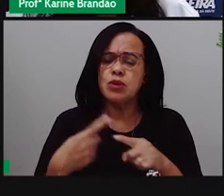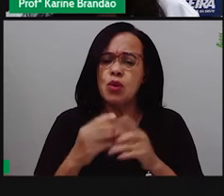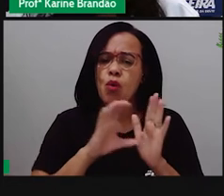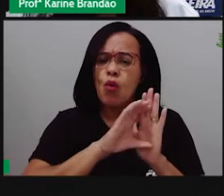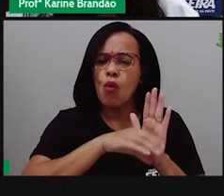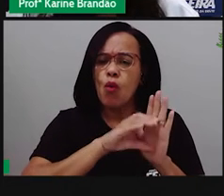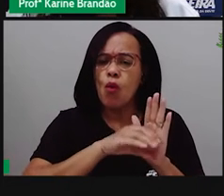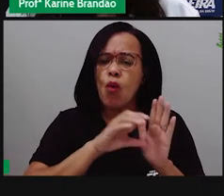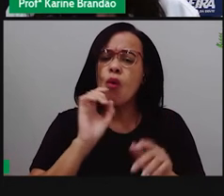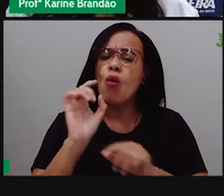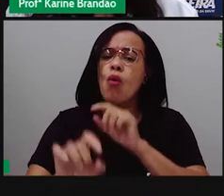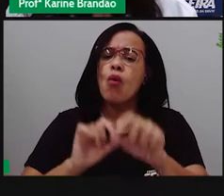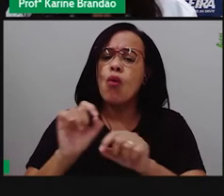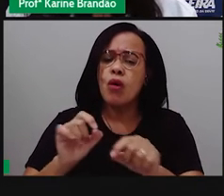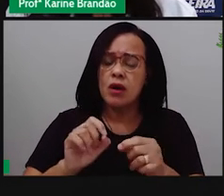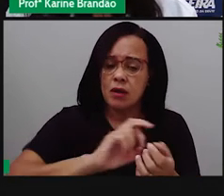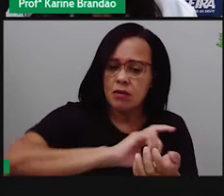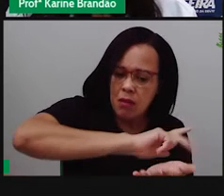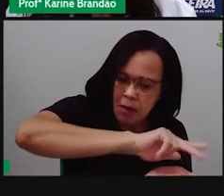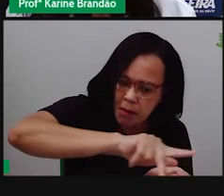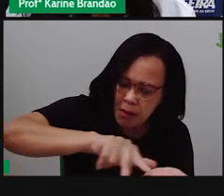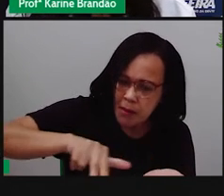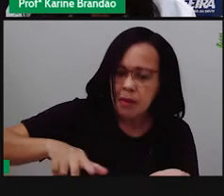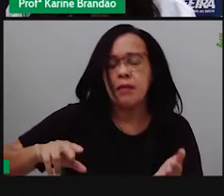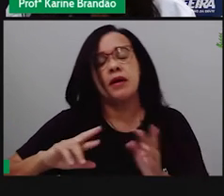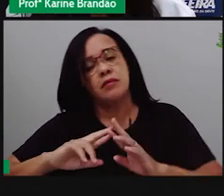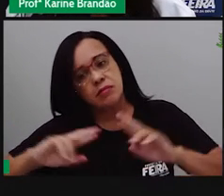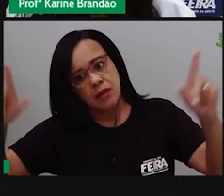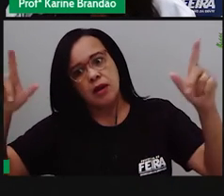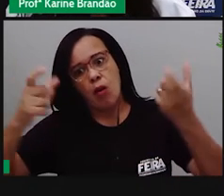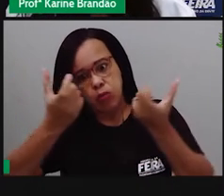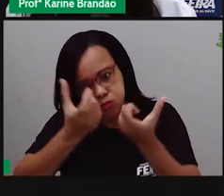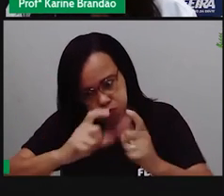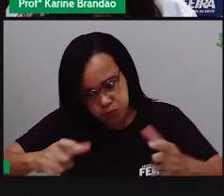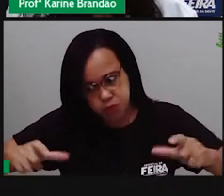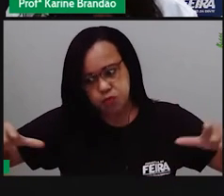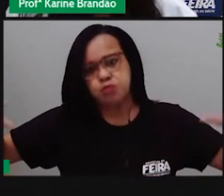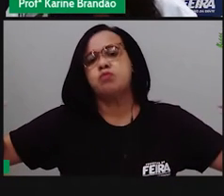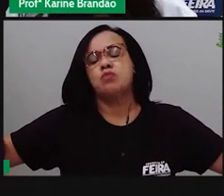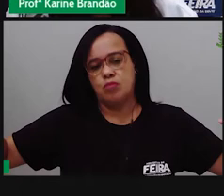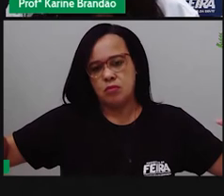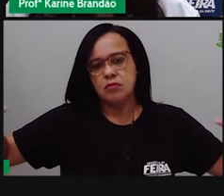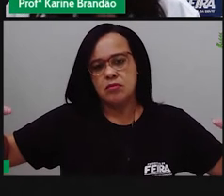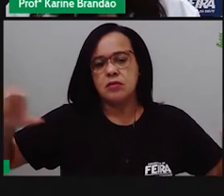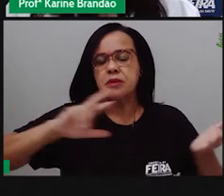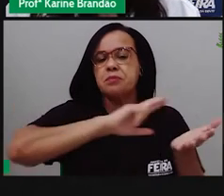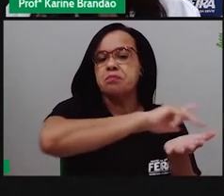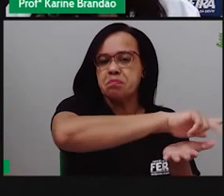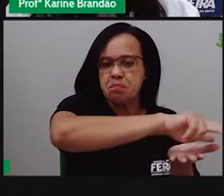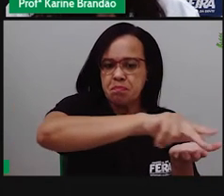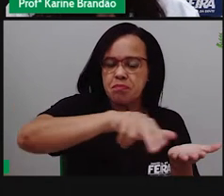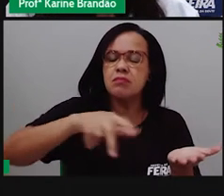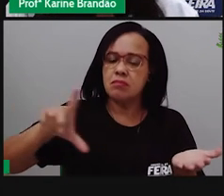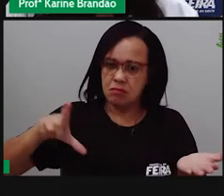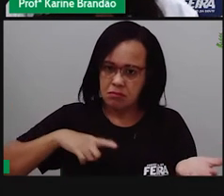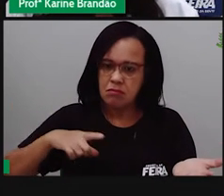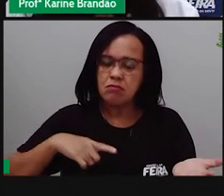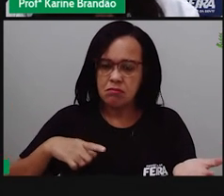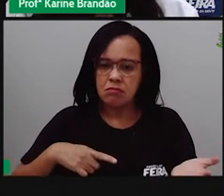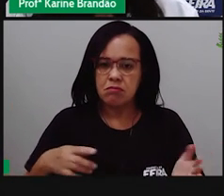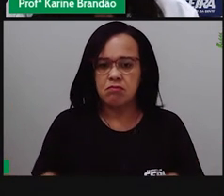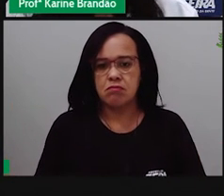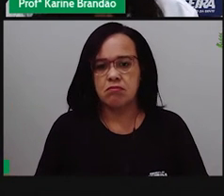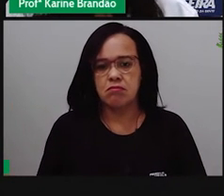de diversidade, a gente traz um conceito mais amplo, né, de diversidade. E essa diversidade, ela vai